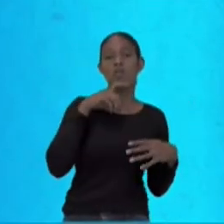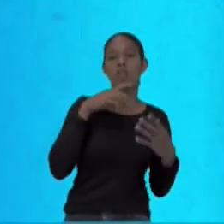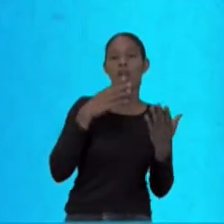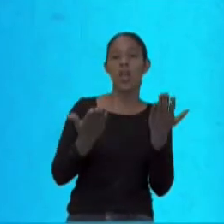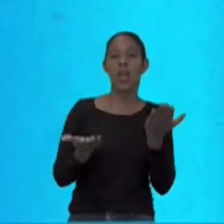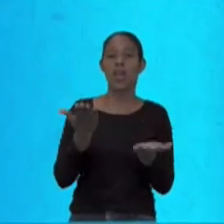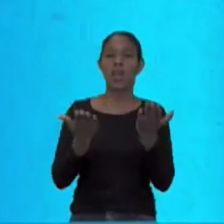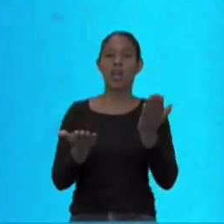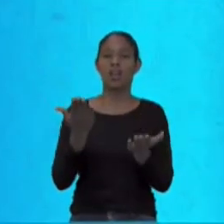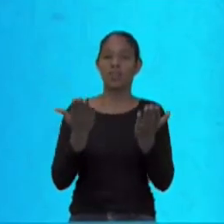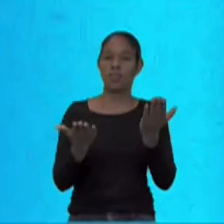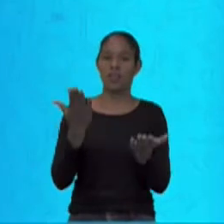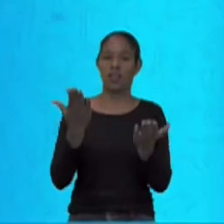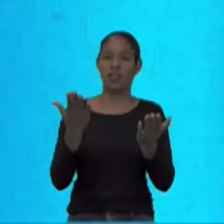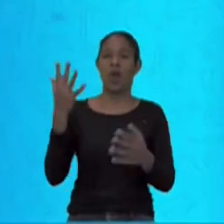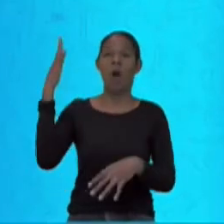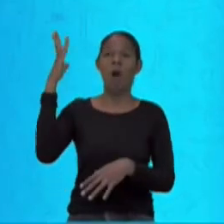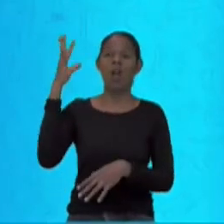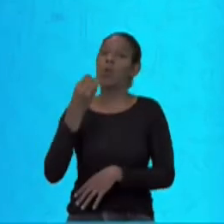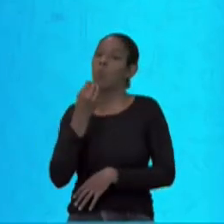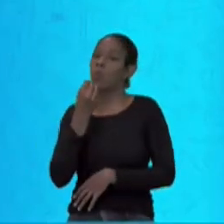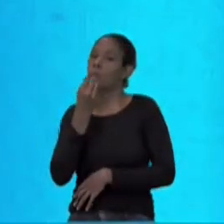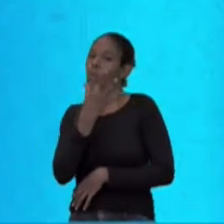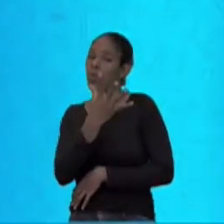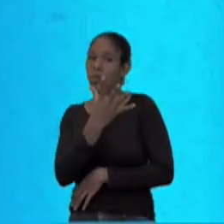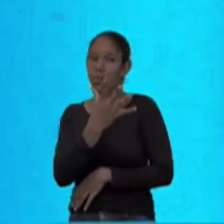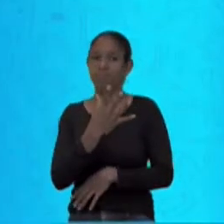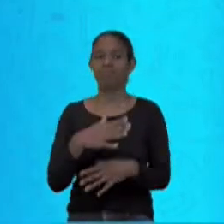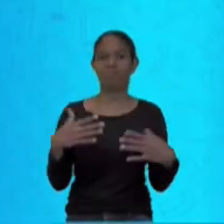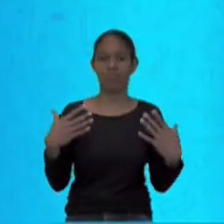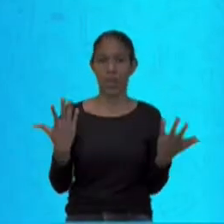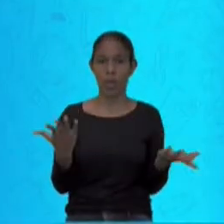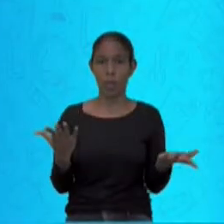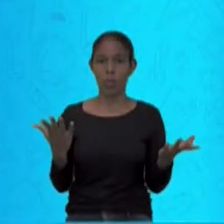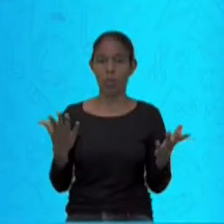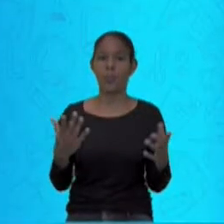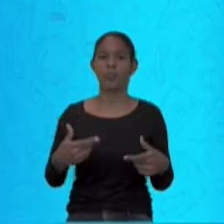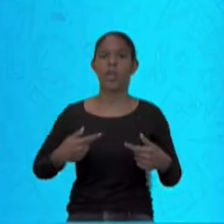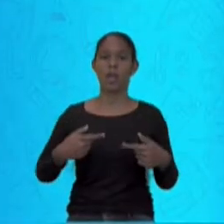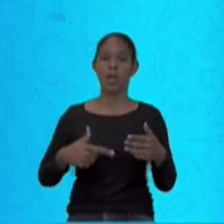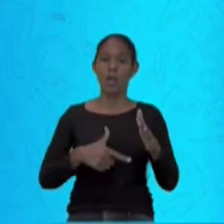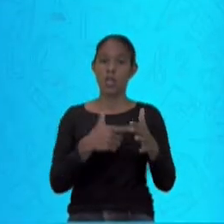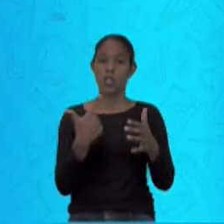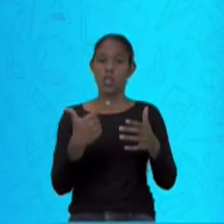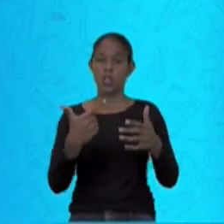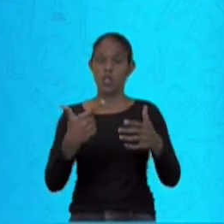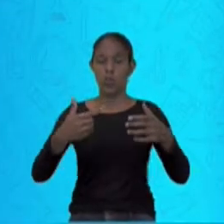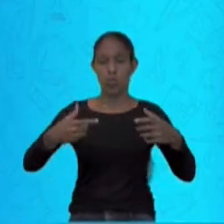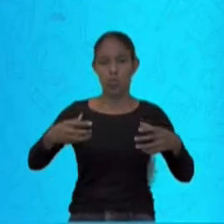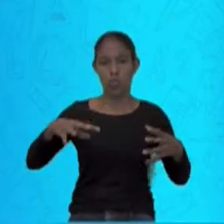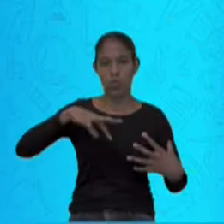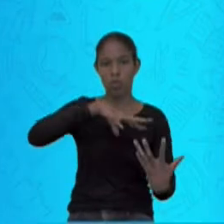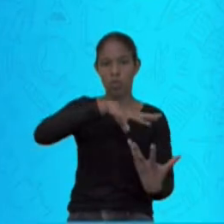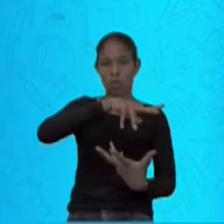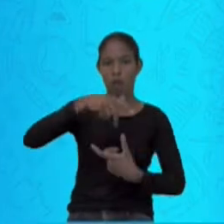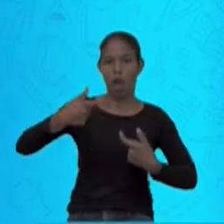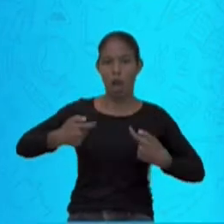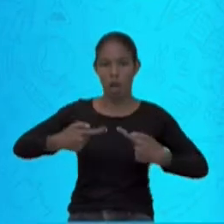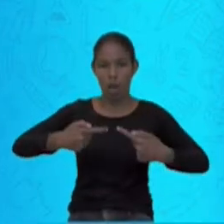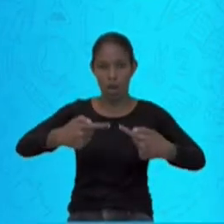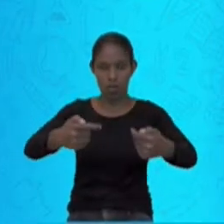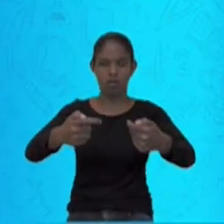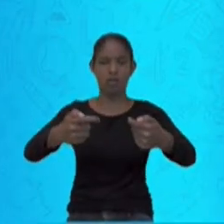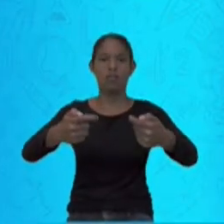É um ambiente perfeito. Espalharam-se pelo mundo na Segunda Guerra Mundial. Devido ao aquecimento global, já foi encontrado em